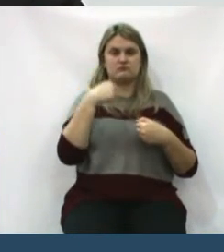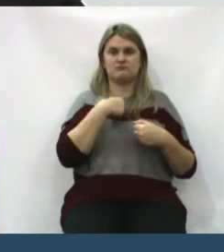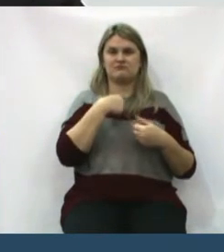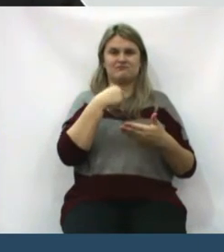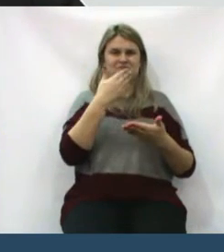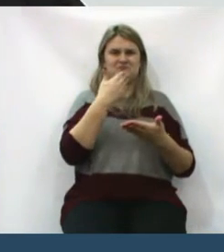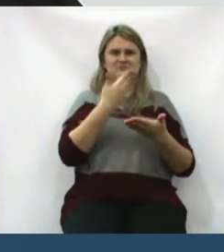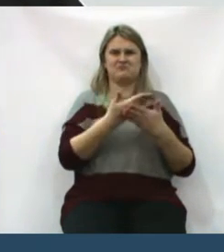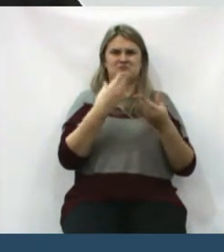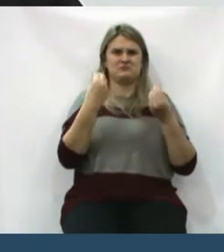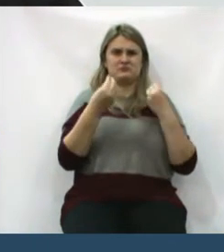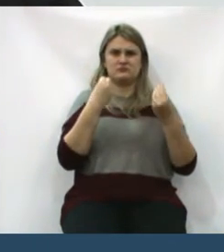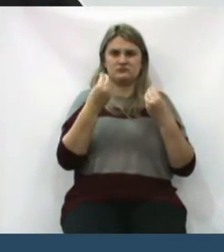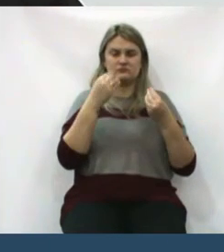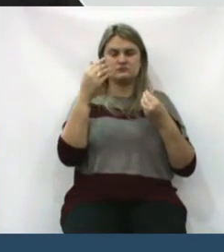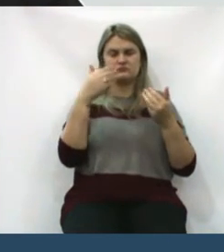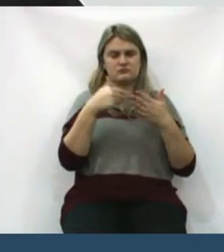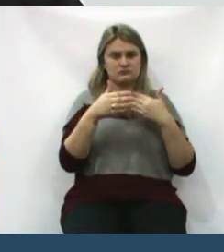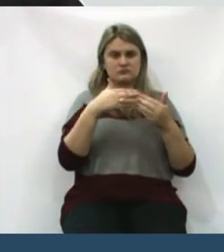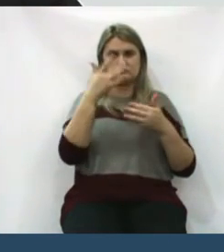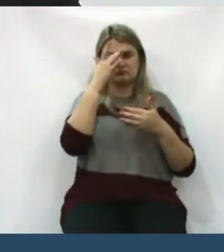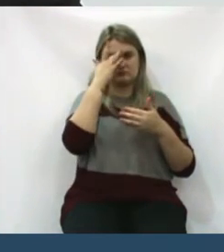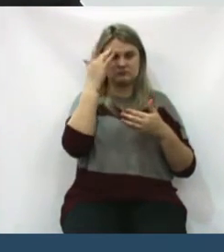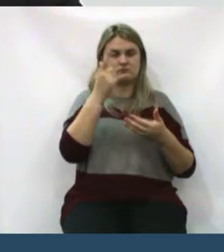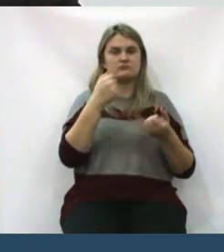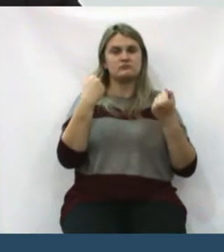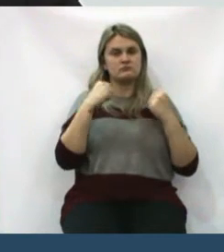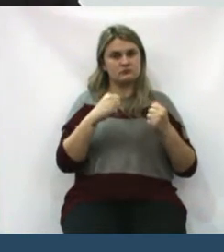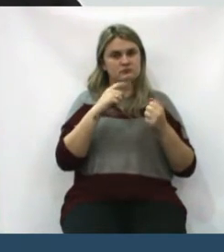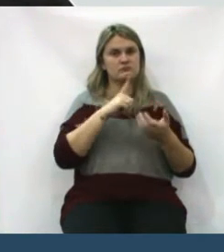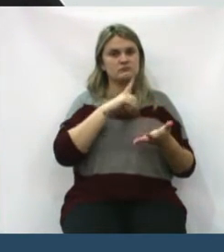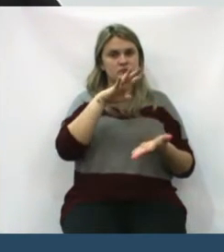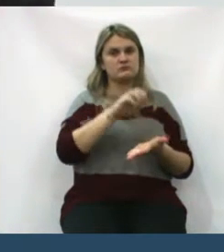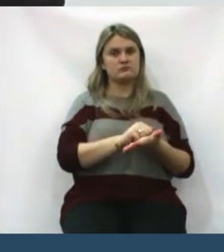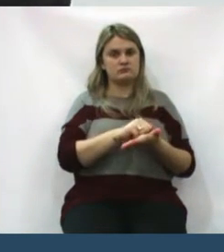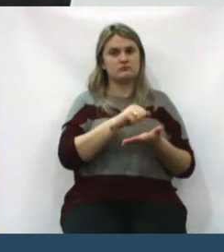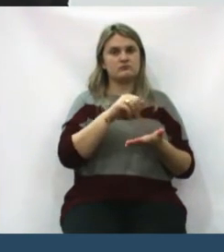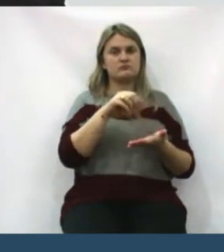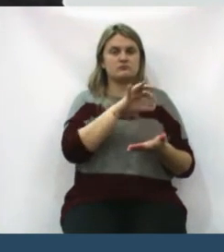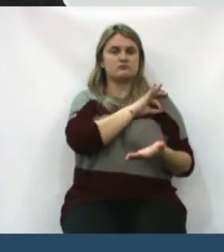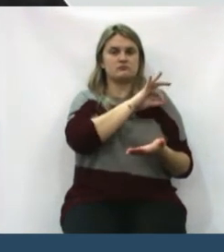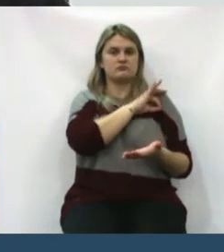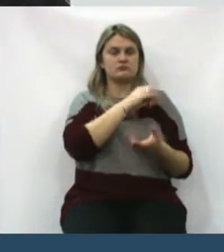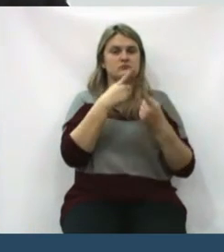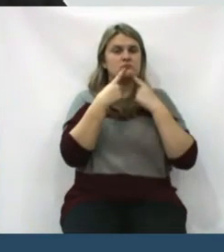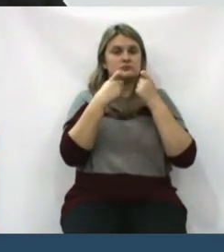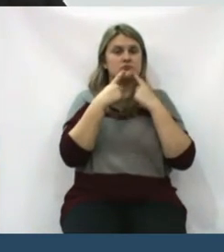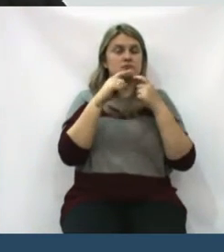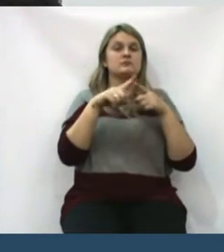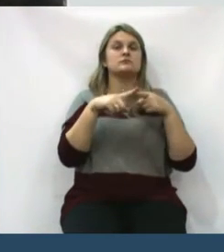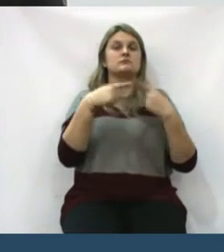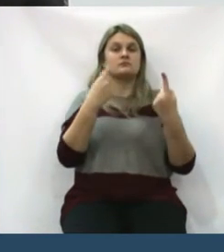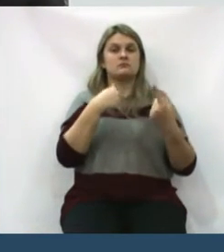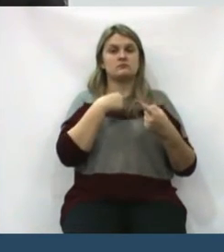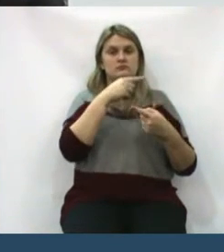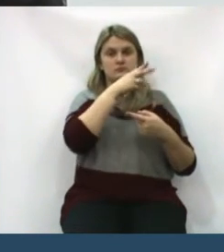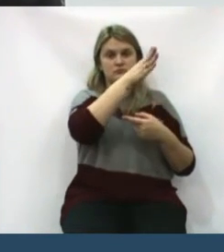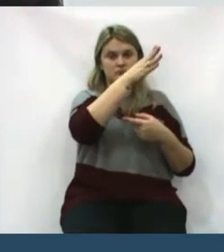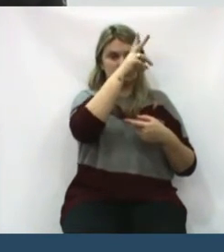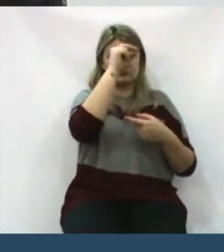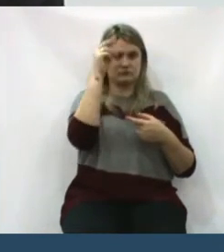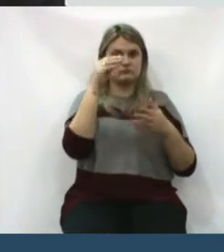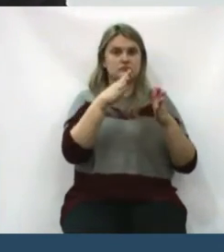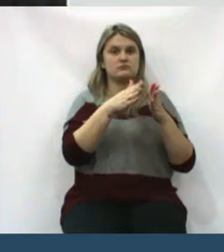acho um absurdo. Qualquer cidadão se sentindo prejudicado tem o direito sim de registrar queixa. Mas fui à prefeitura e